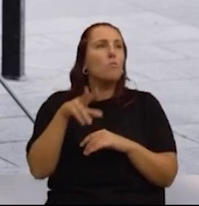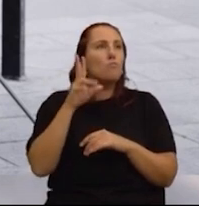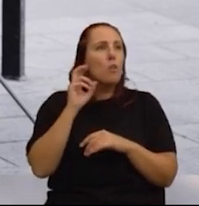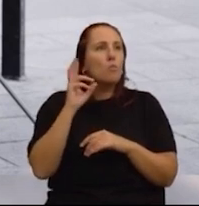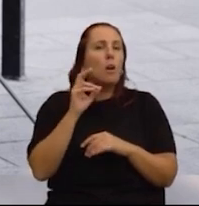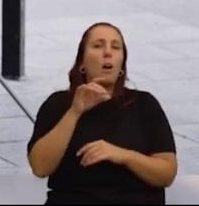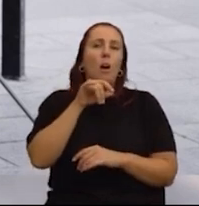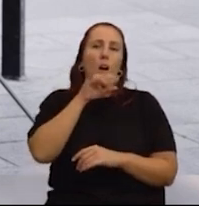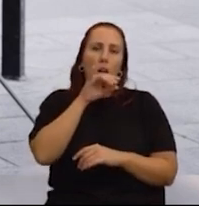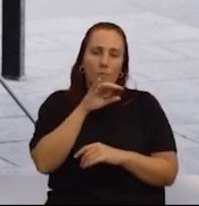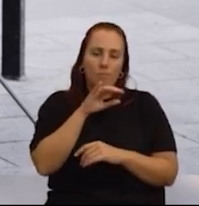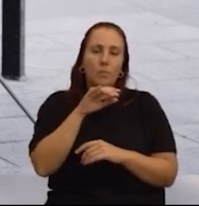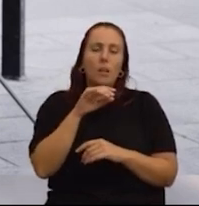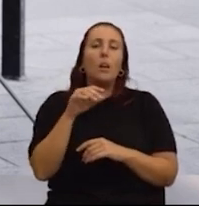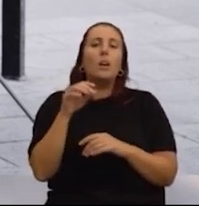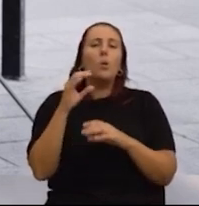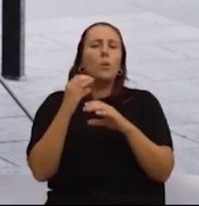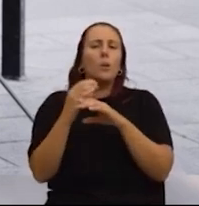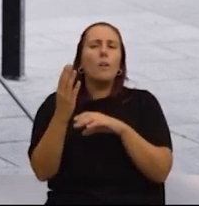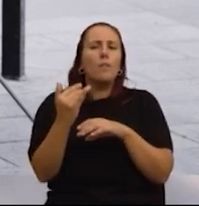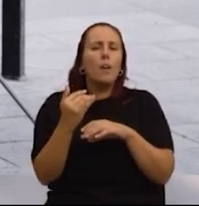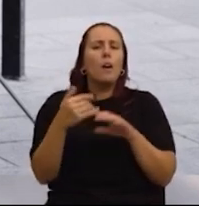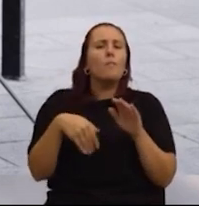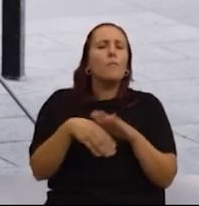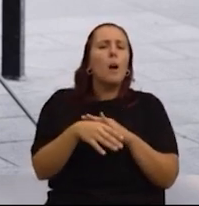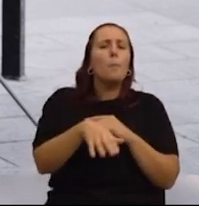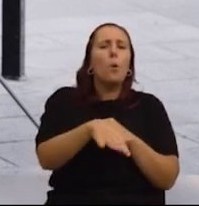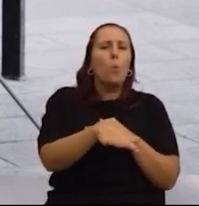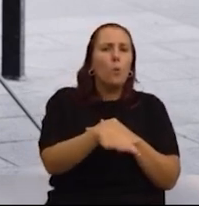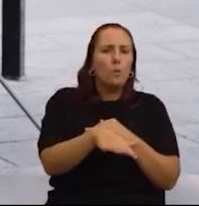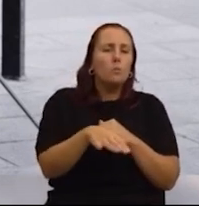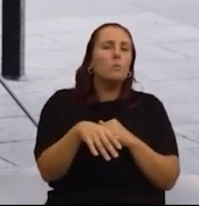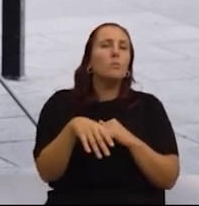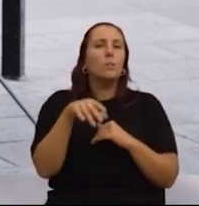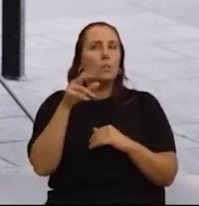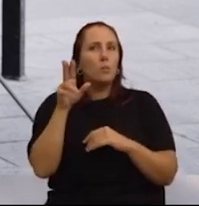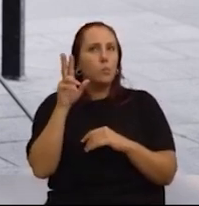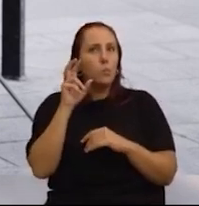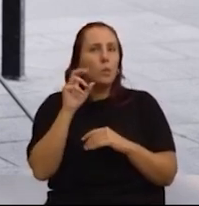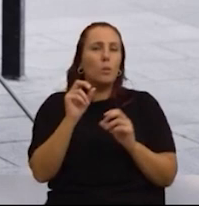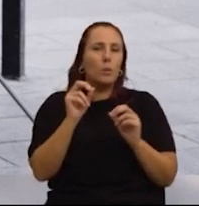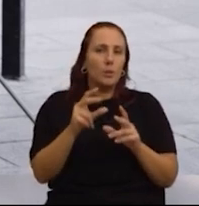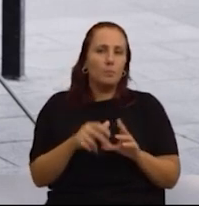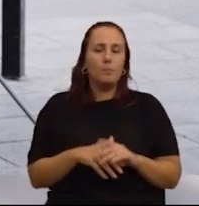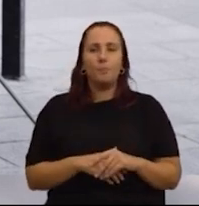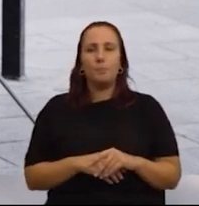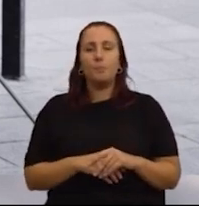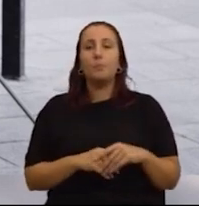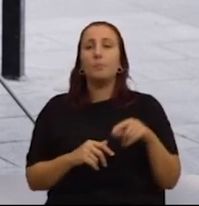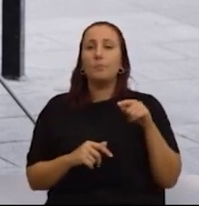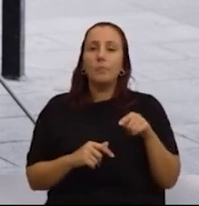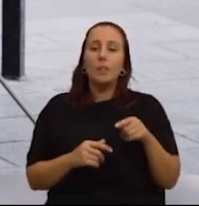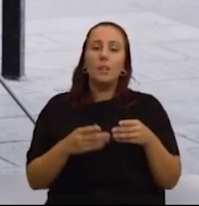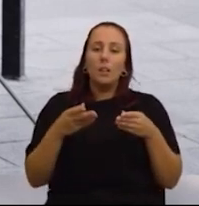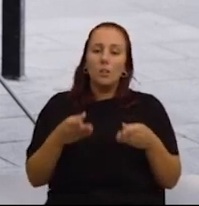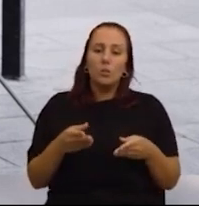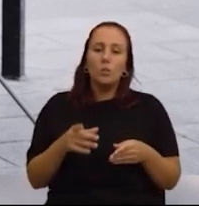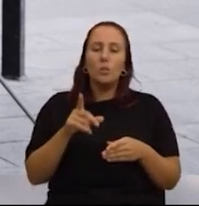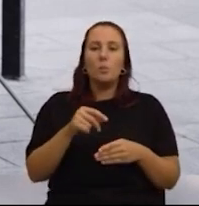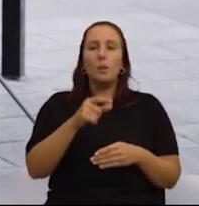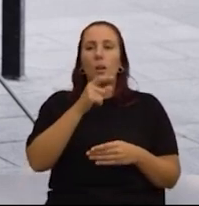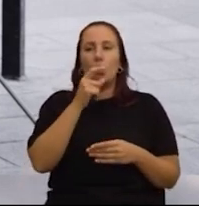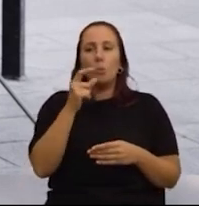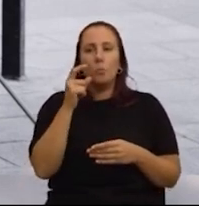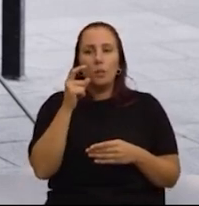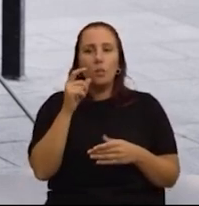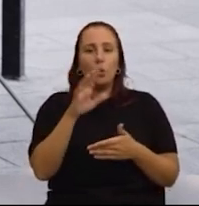e qual é o destino daquele autocarro. No fundo, isto ajudaria, aliás, a cumprir